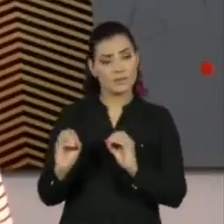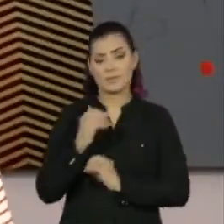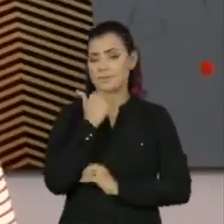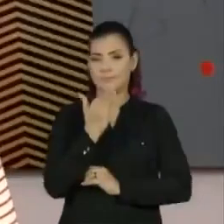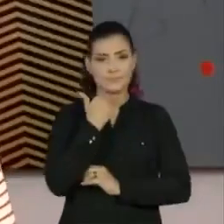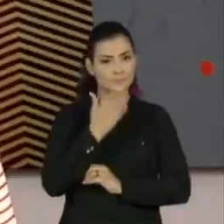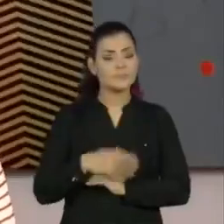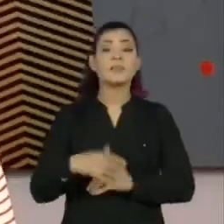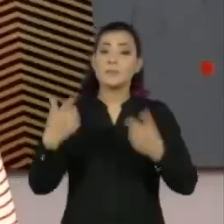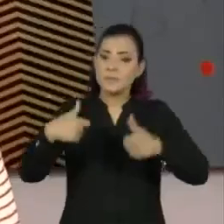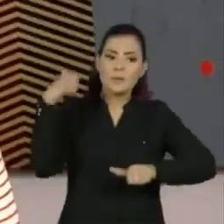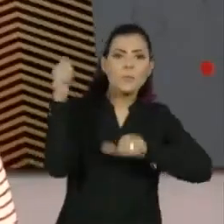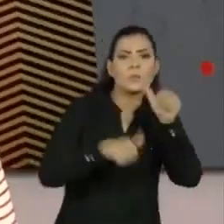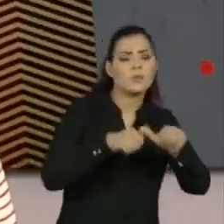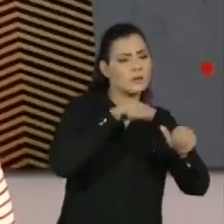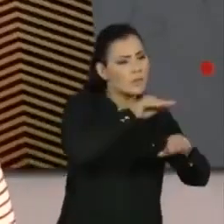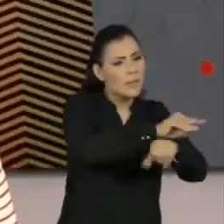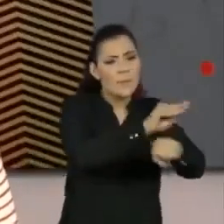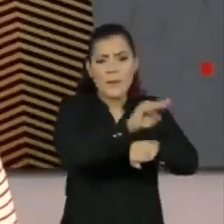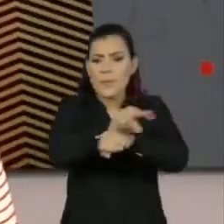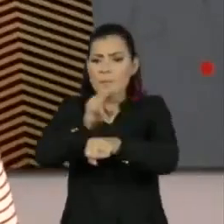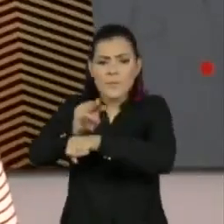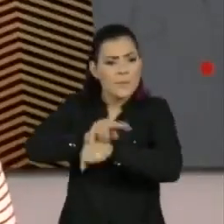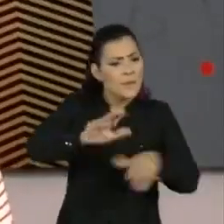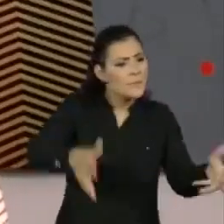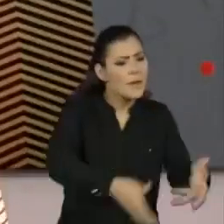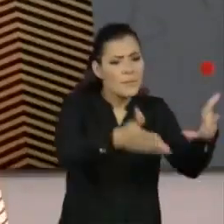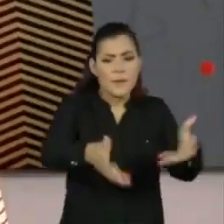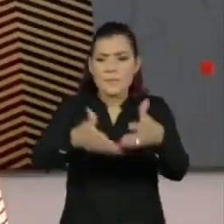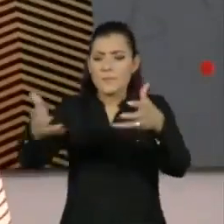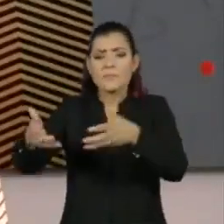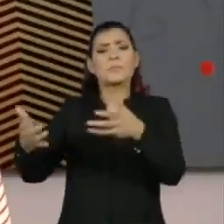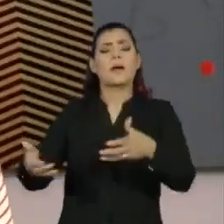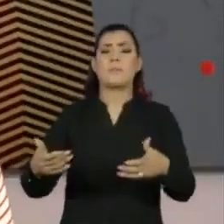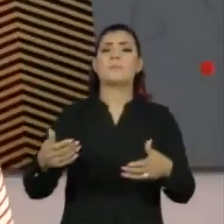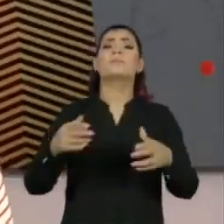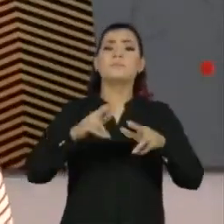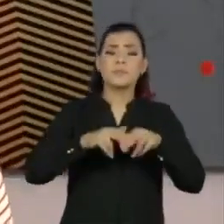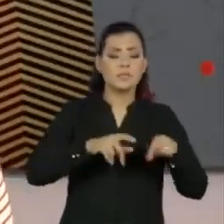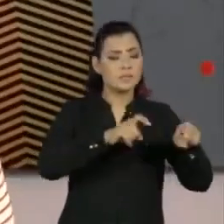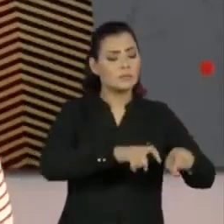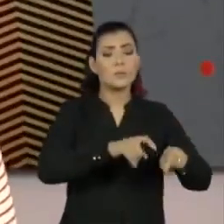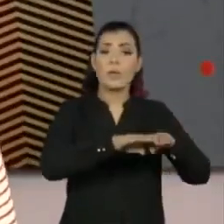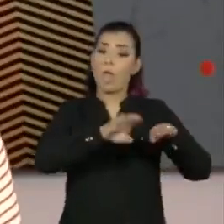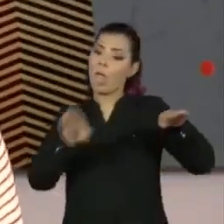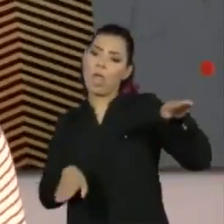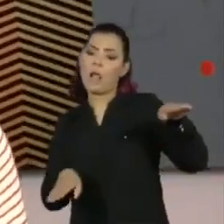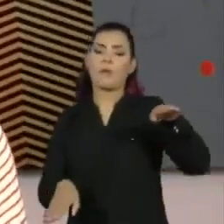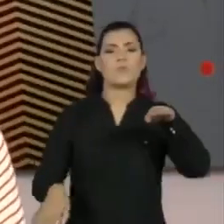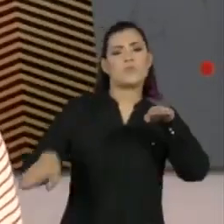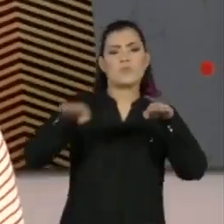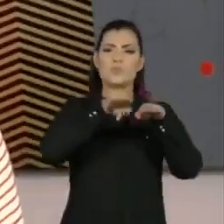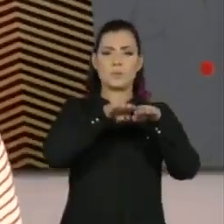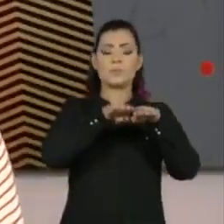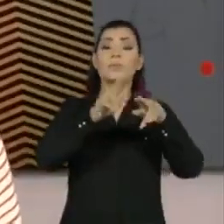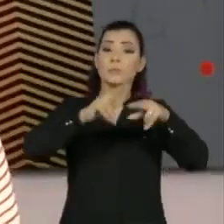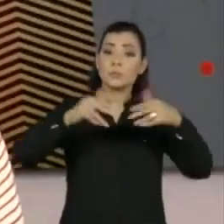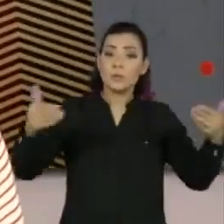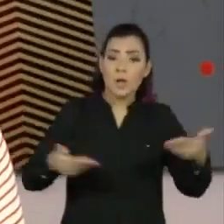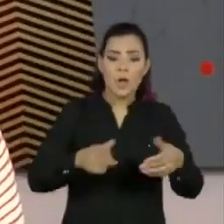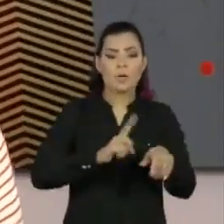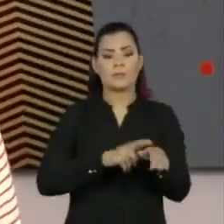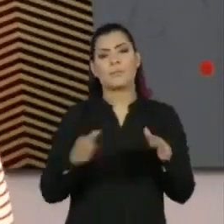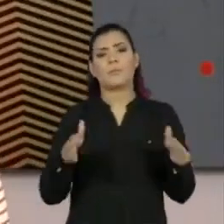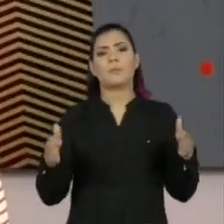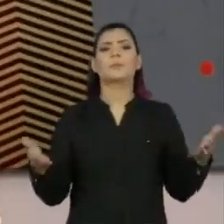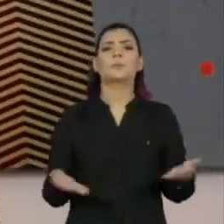precisa fazer as mudanças estruturais para o fim da fome no Brasil, sendo que ela é fruto da desigualdade. O que a gente tem que fazer agora, nesse momento,